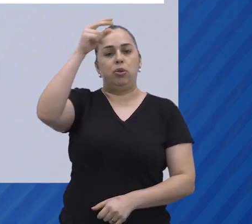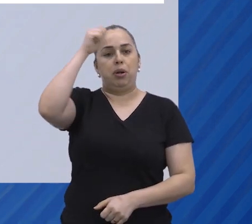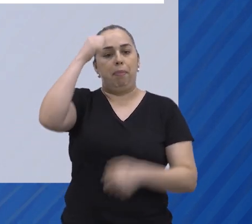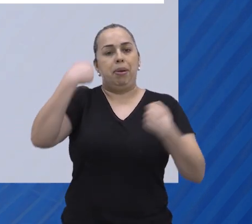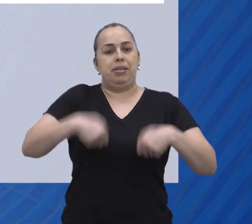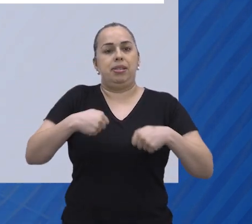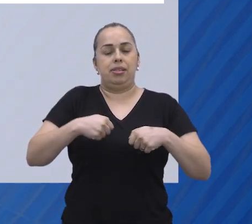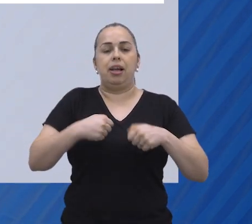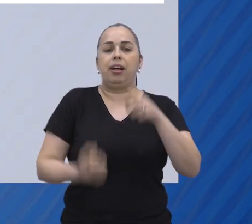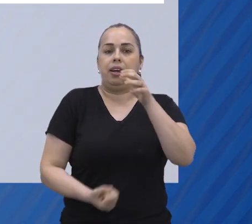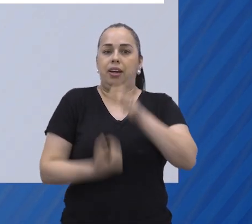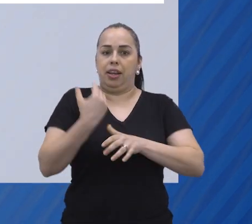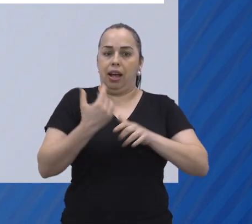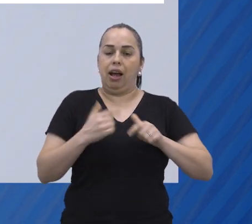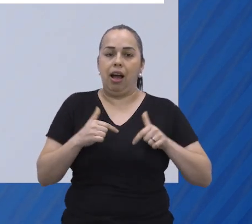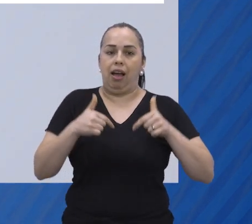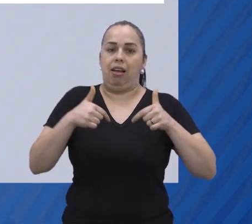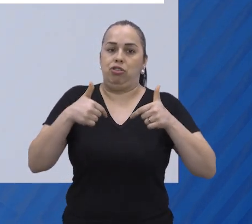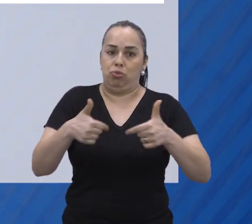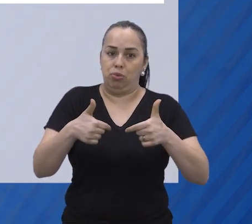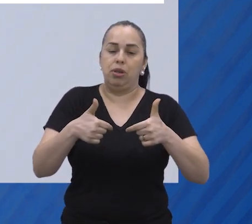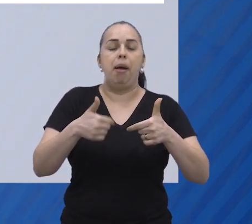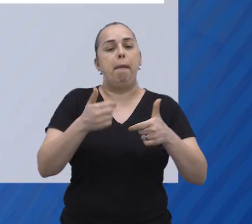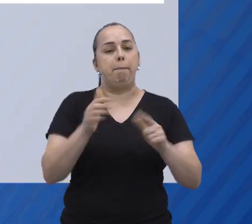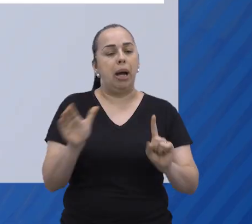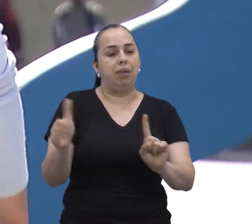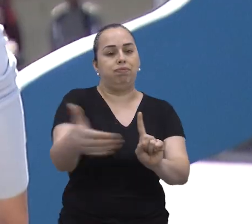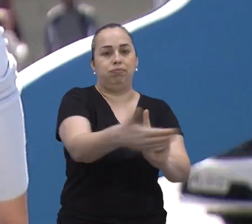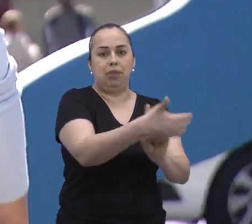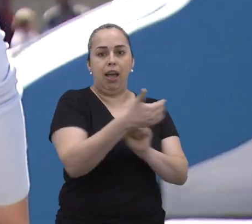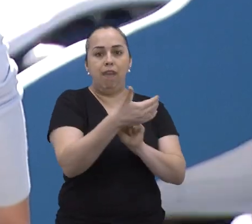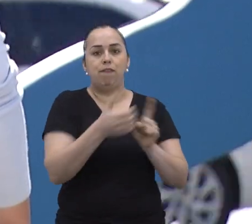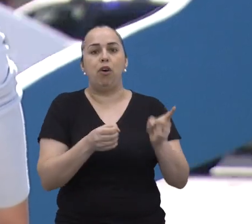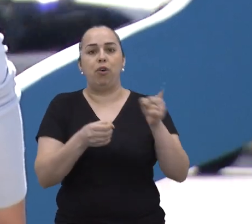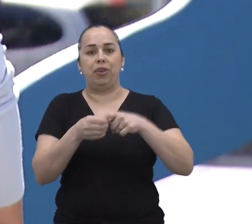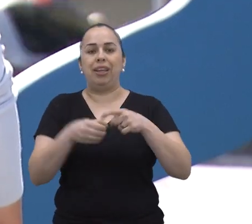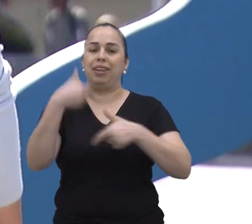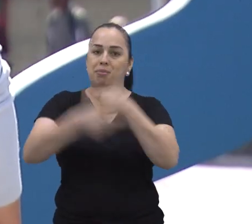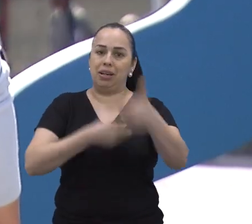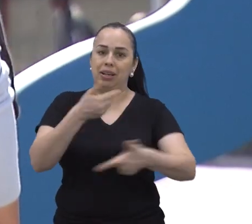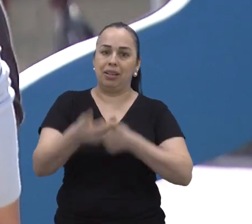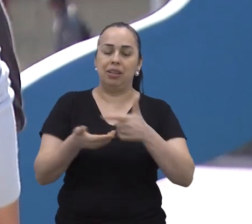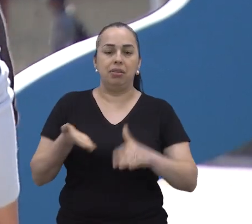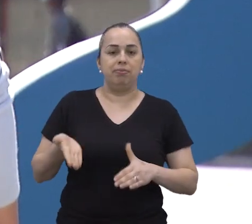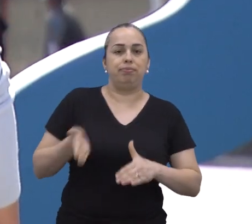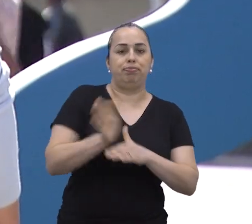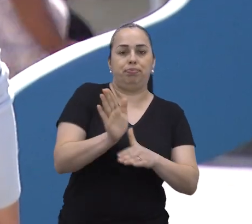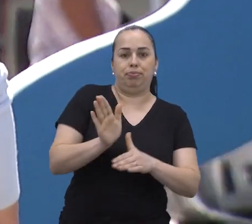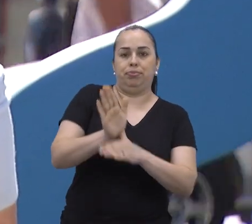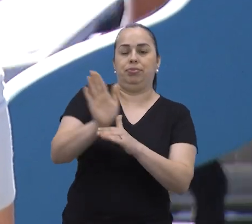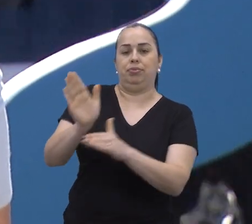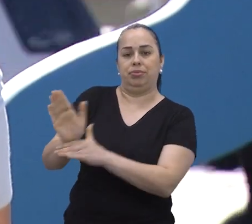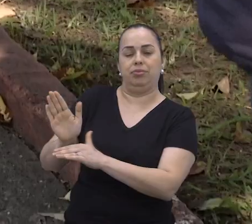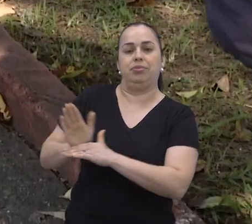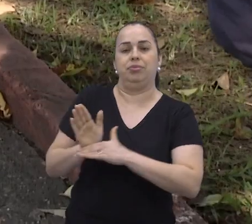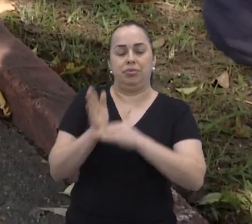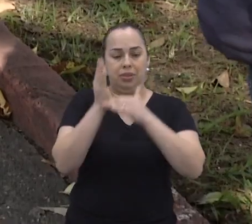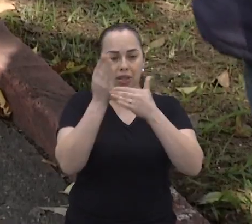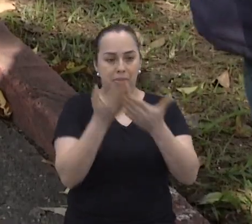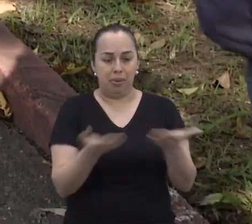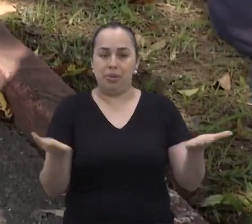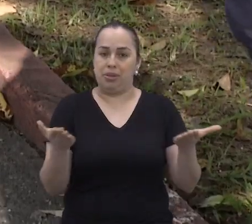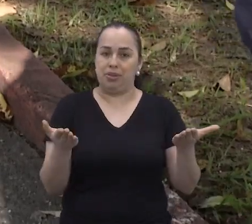públicas de inclusão e acesso ao mercado de trabalho. Ações que estendem a mão e promovem o retorno da